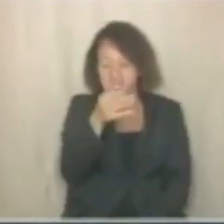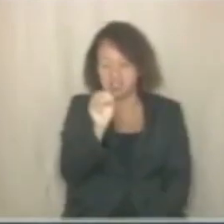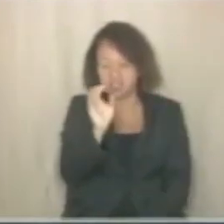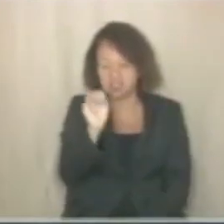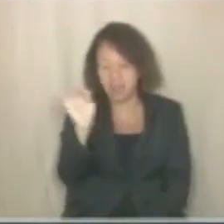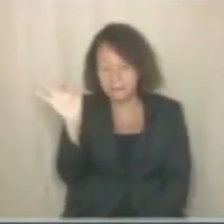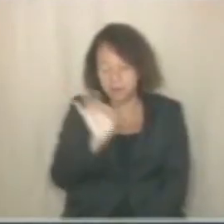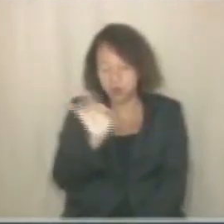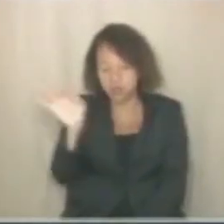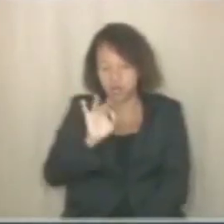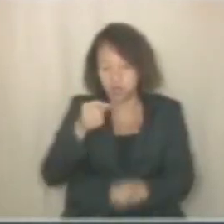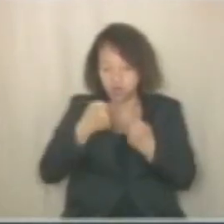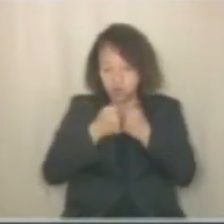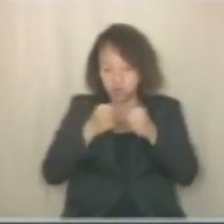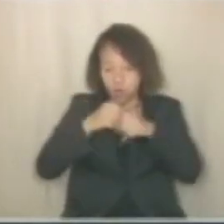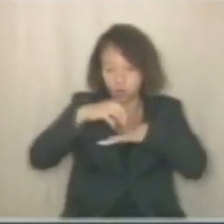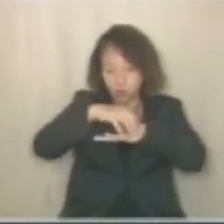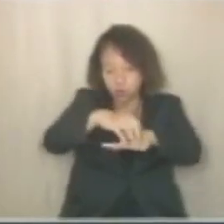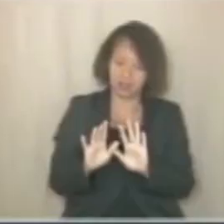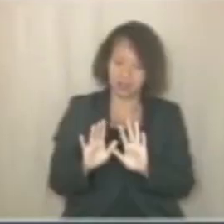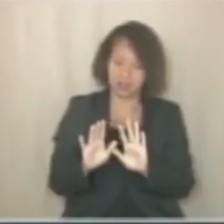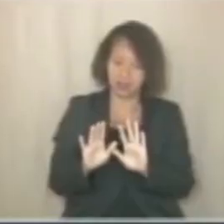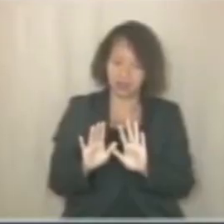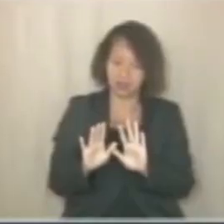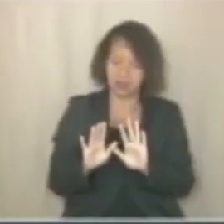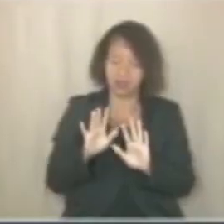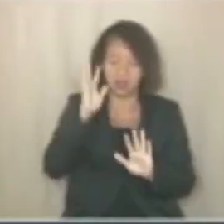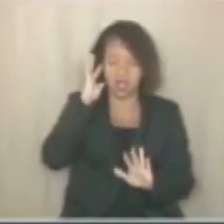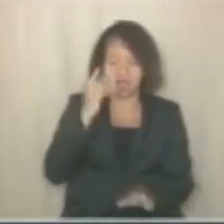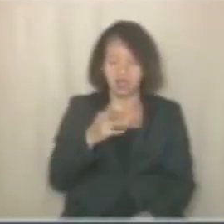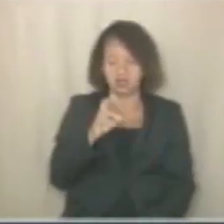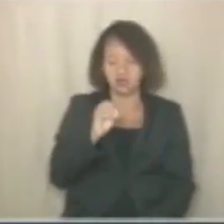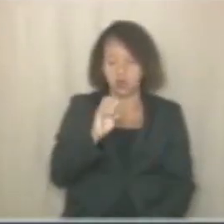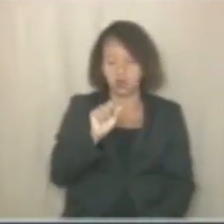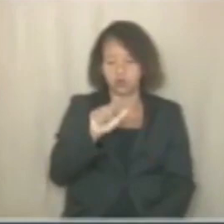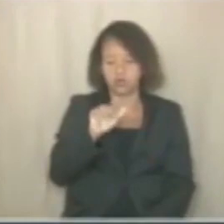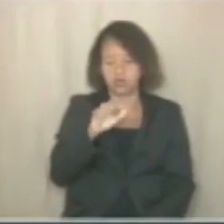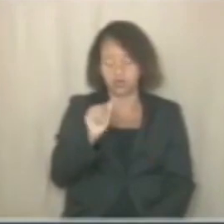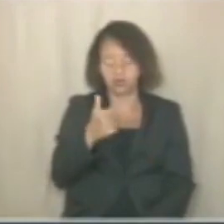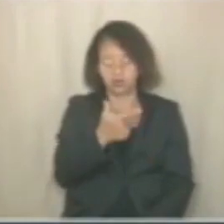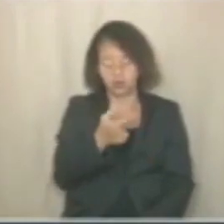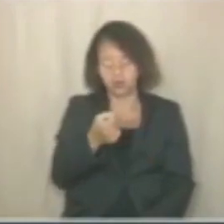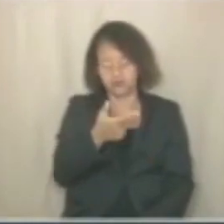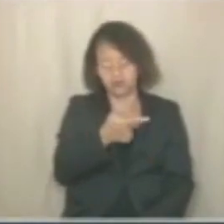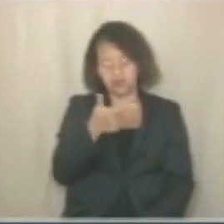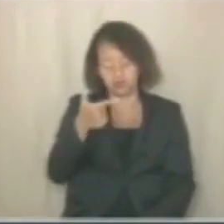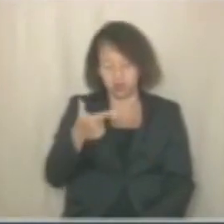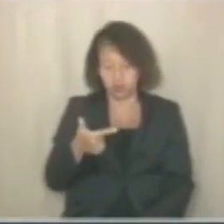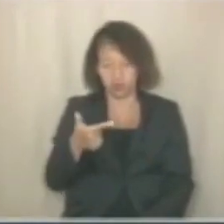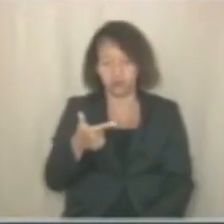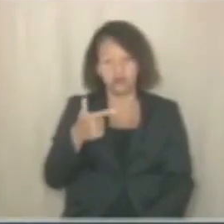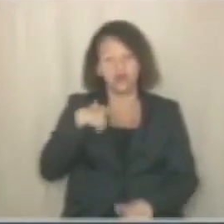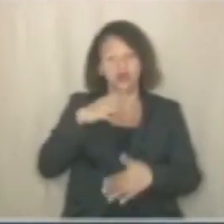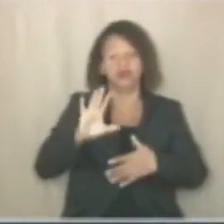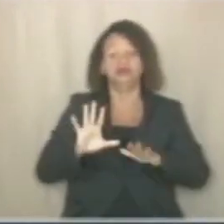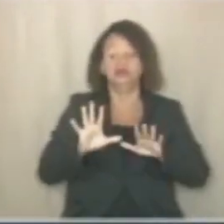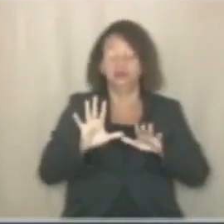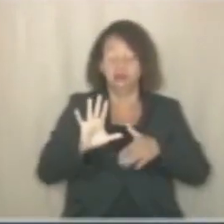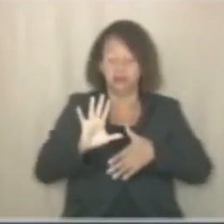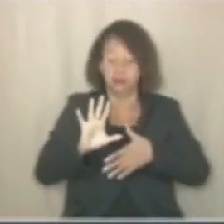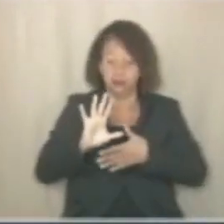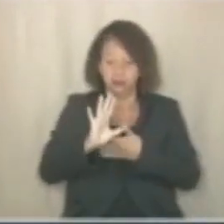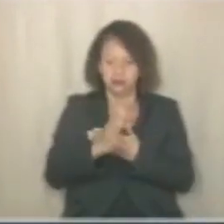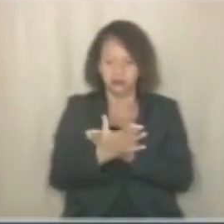frota dos ônibus dos empresários com ar-condicionado. A resolução de 2022 da Grande Recife. O